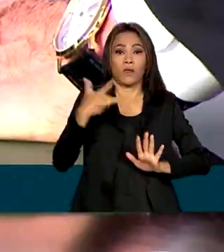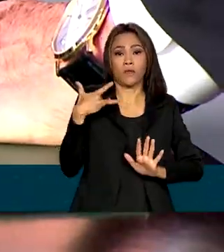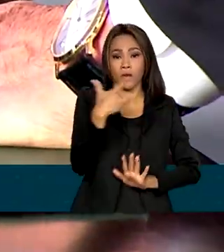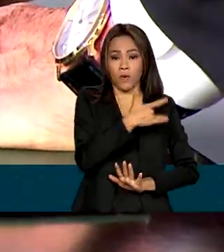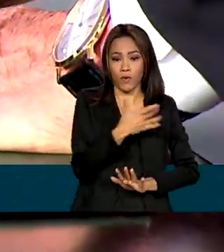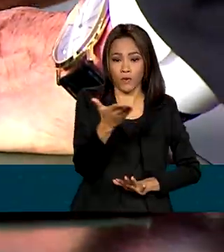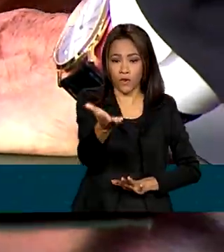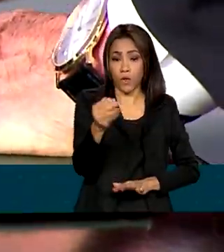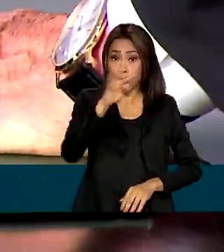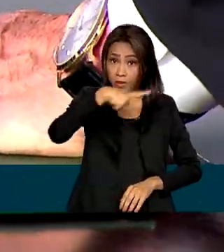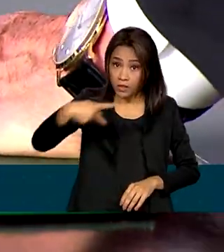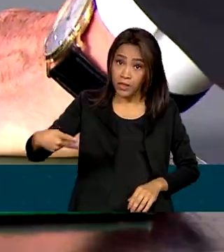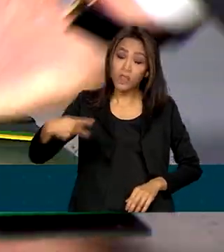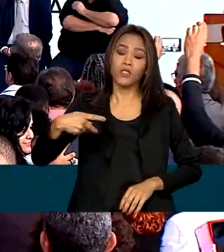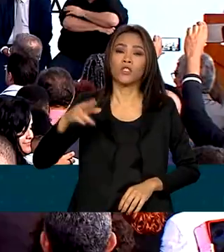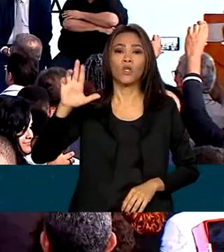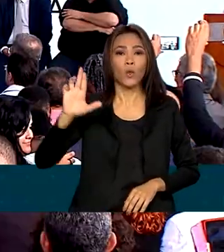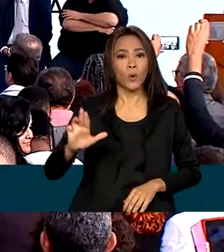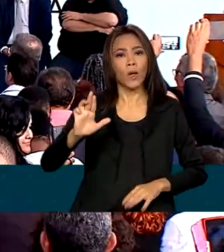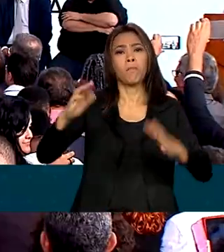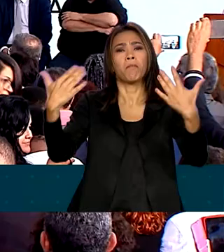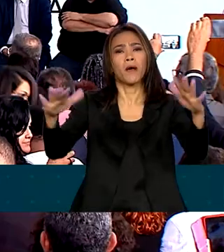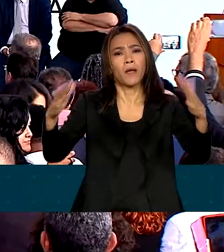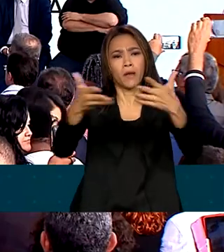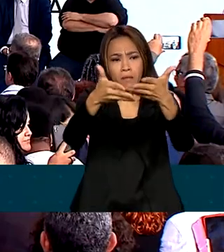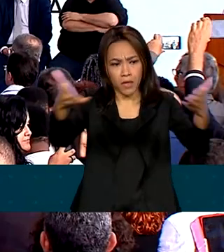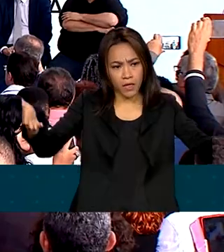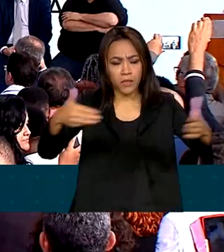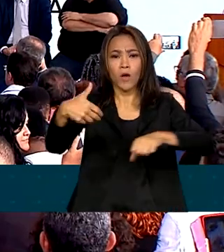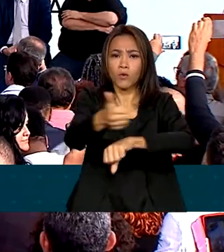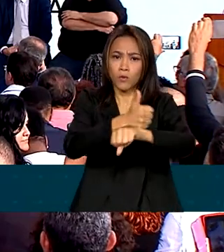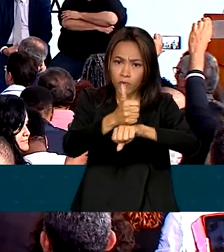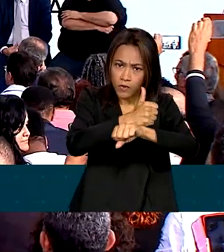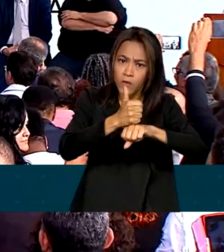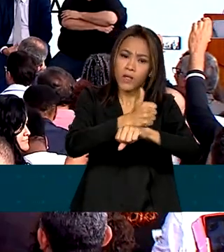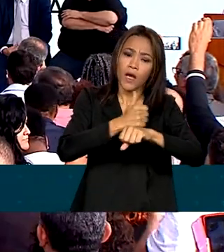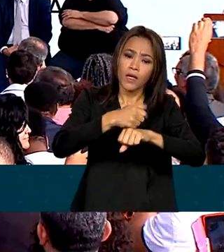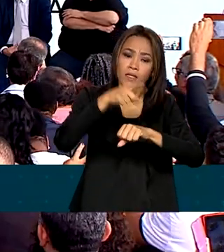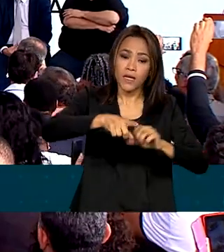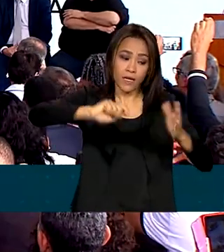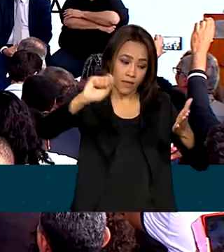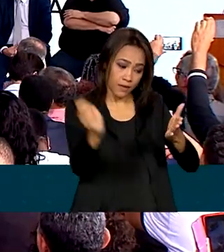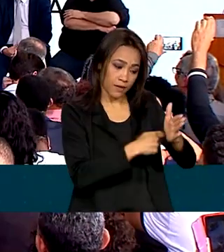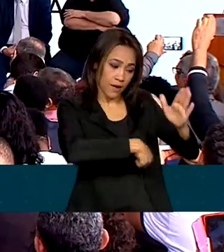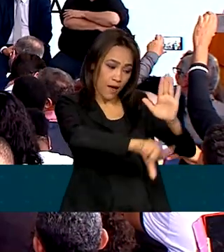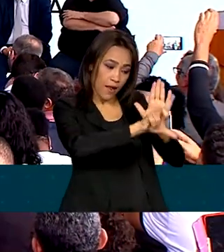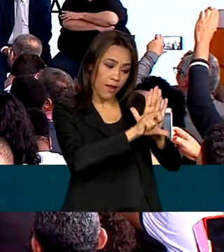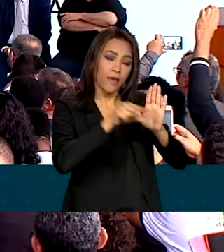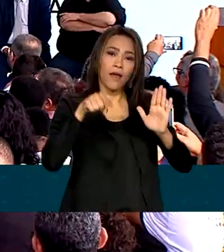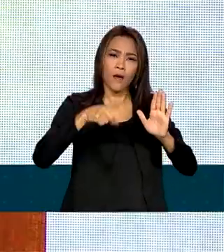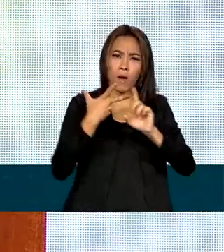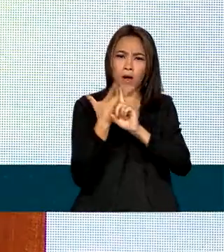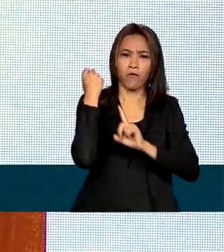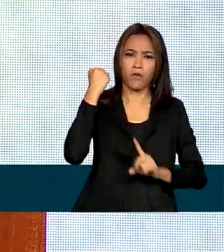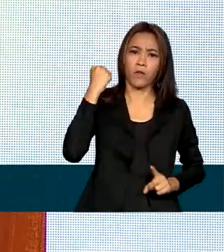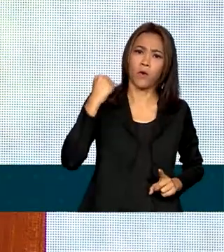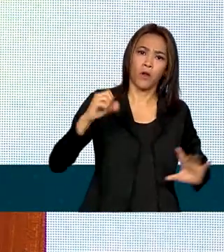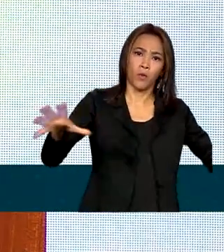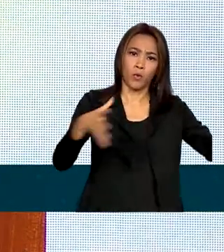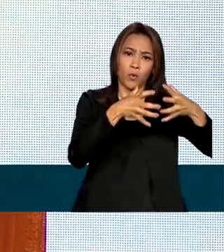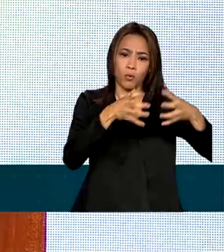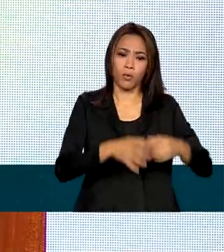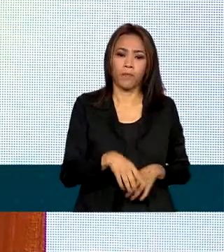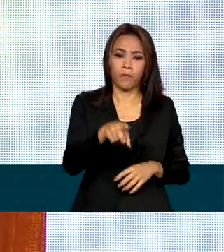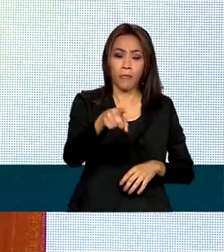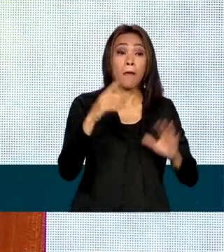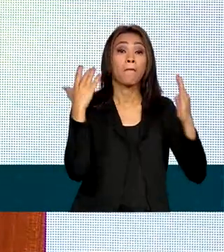parabenizou os profissionais e disse que a sanção da lei representa uma conquista para a categoria. Parabéns pela